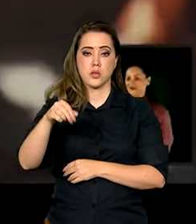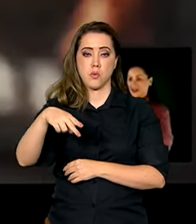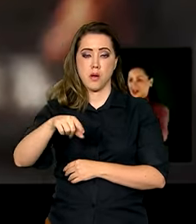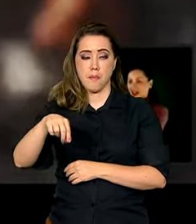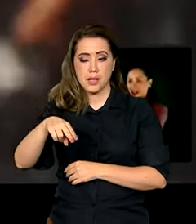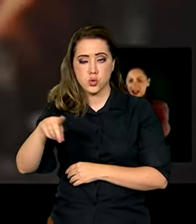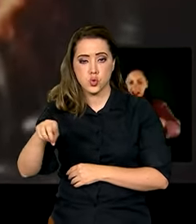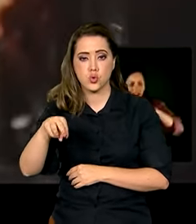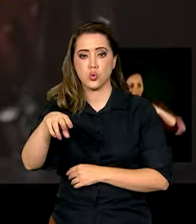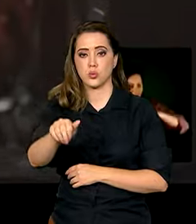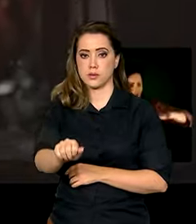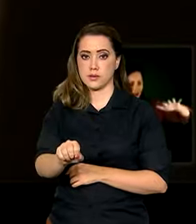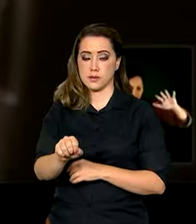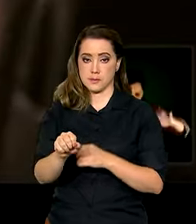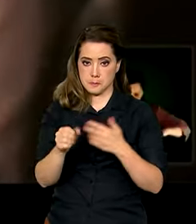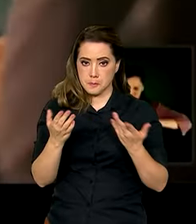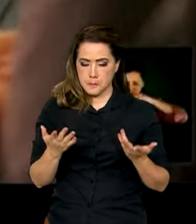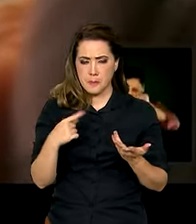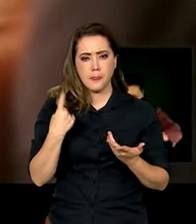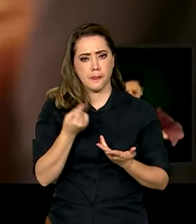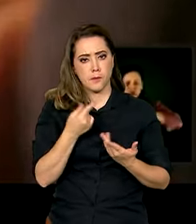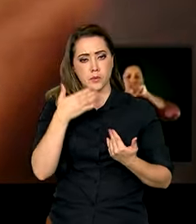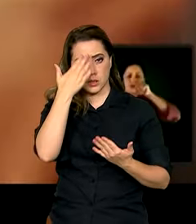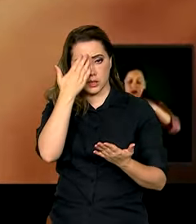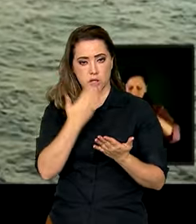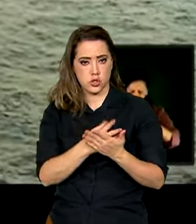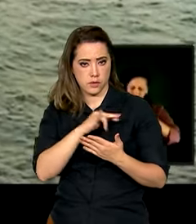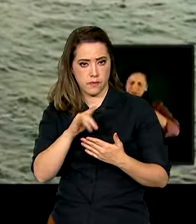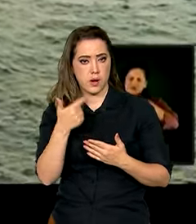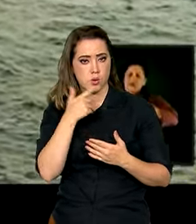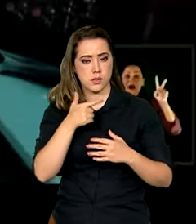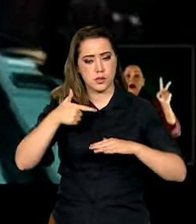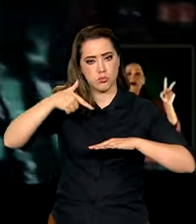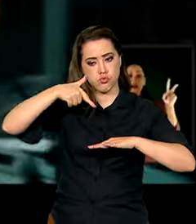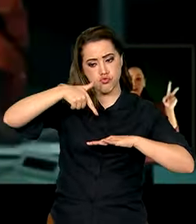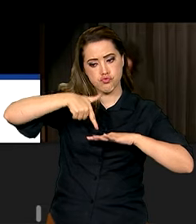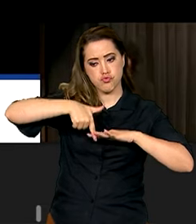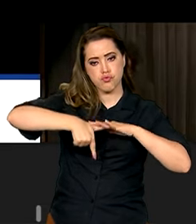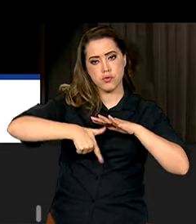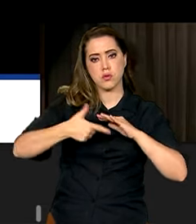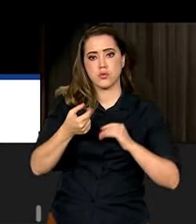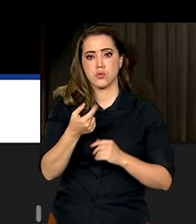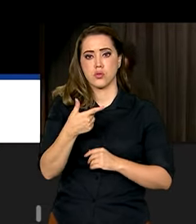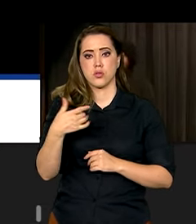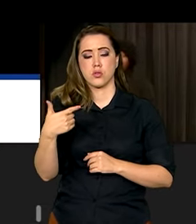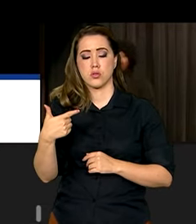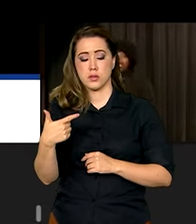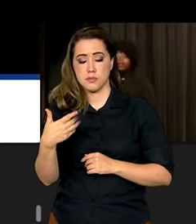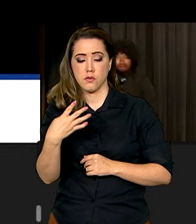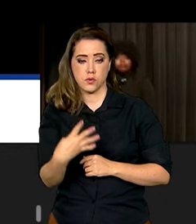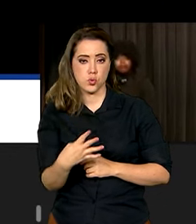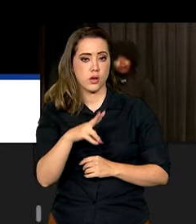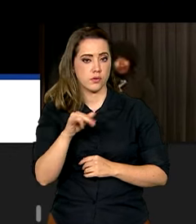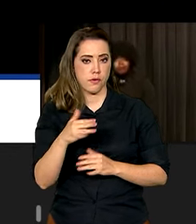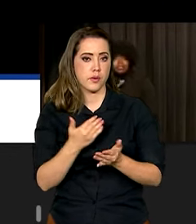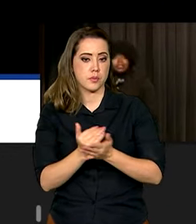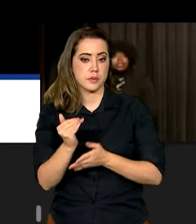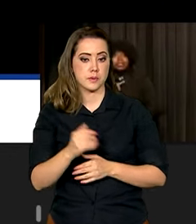Otimista, ele espera iniciar as perfurações em 2024. Nós temos toda a expectativa